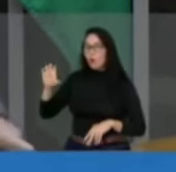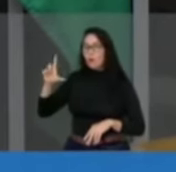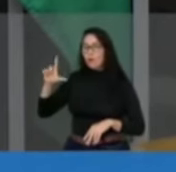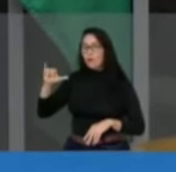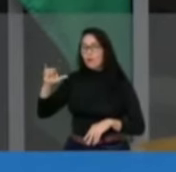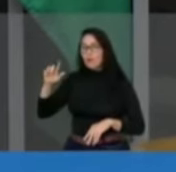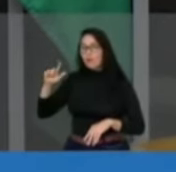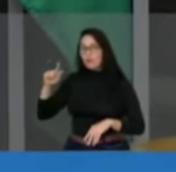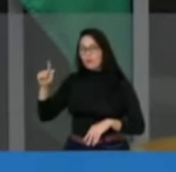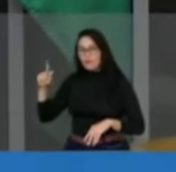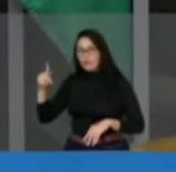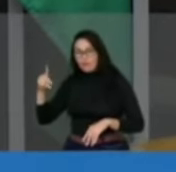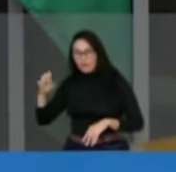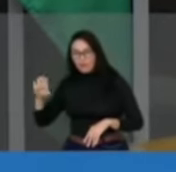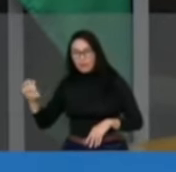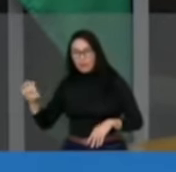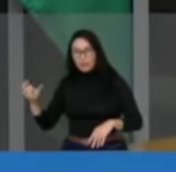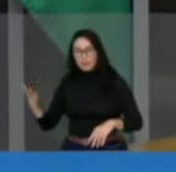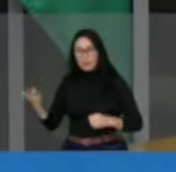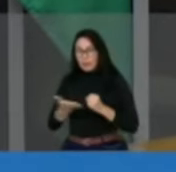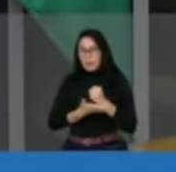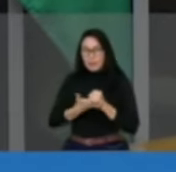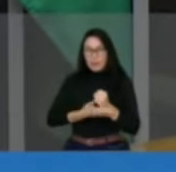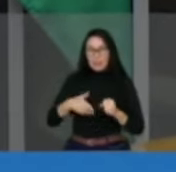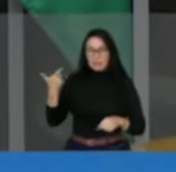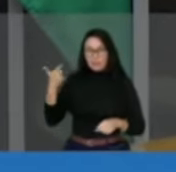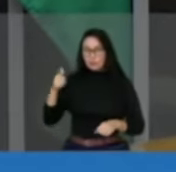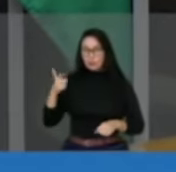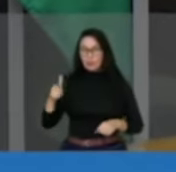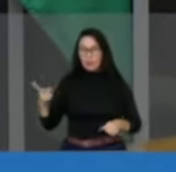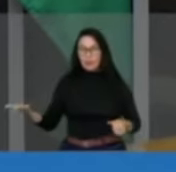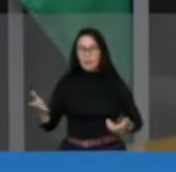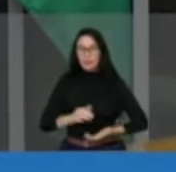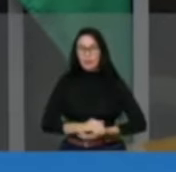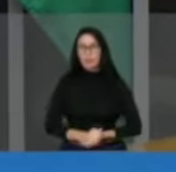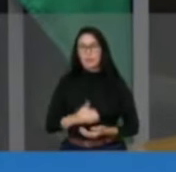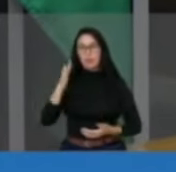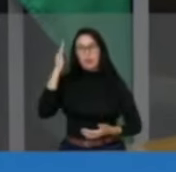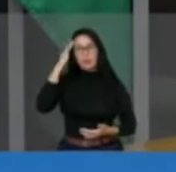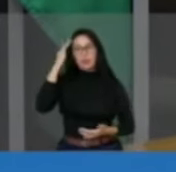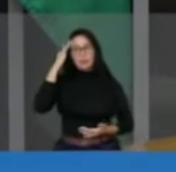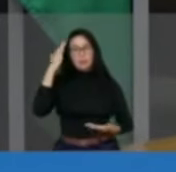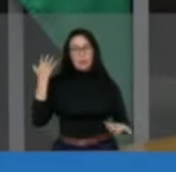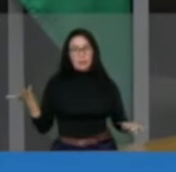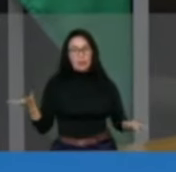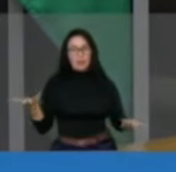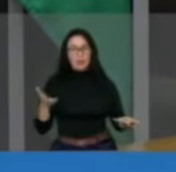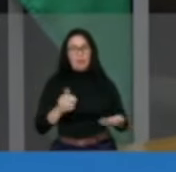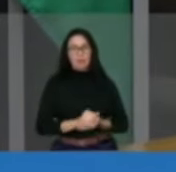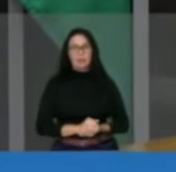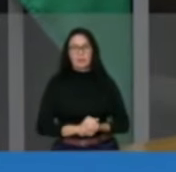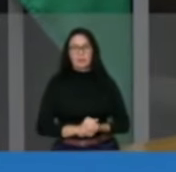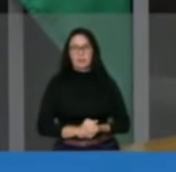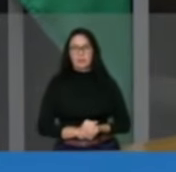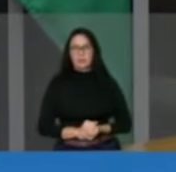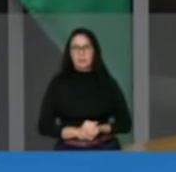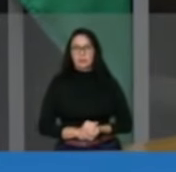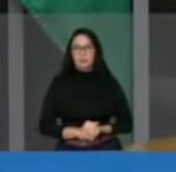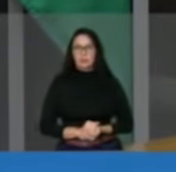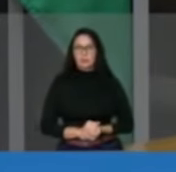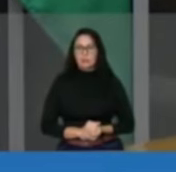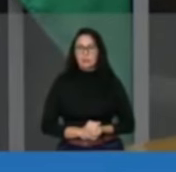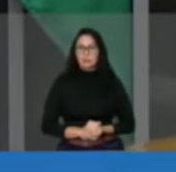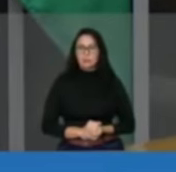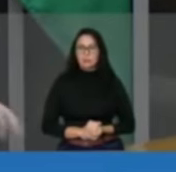ilegalmente, sem fundamentação. Eu quero até saber, senhor presidente, e se me faltar tempo, que se me agregue o tempo da oposição,